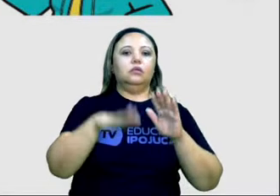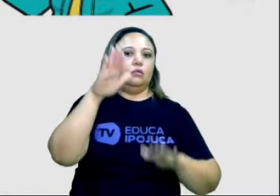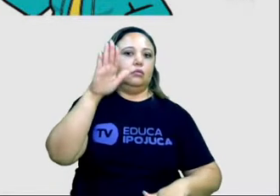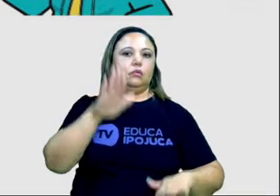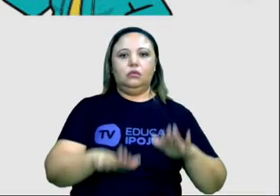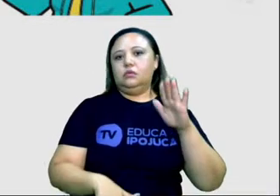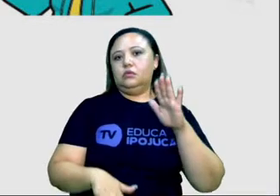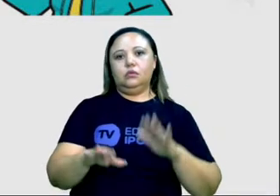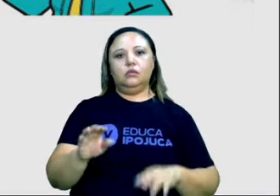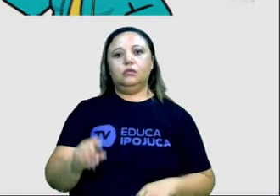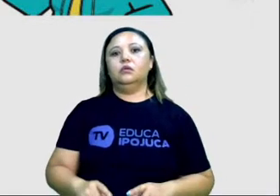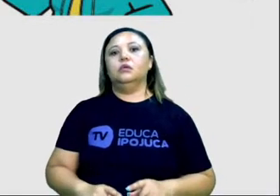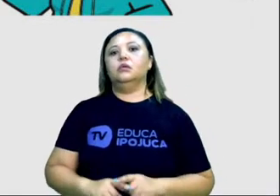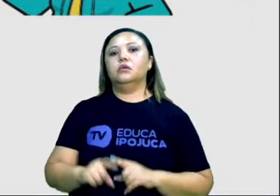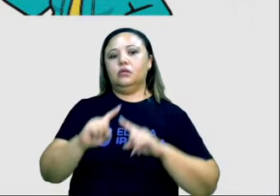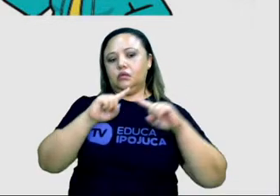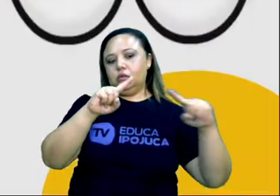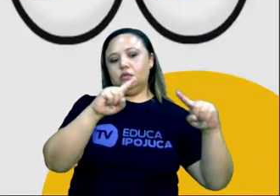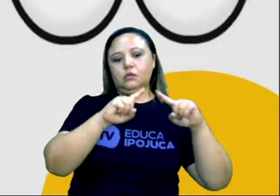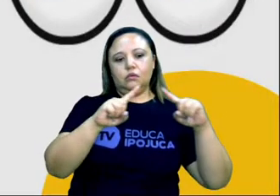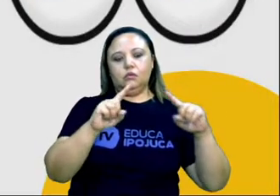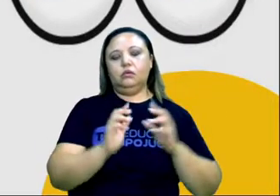censura ou de licença.